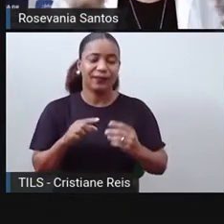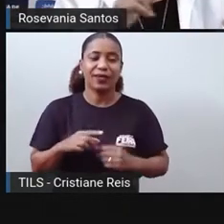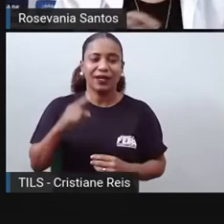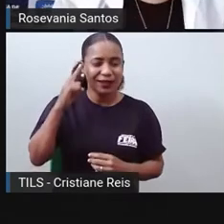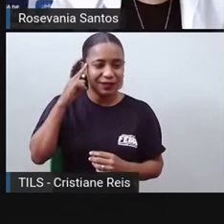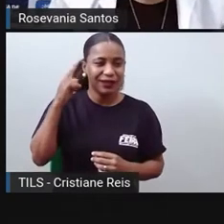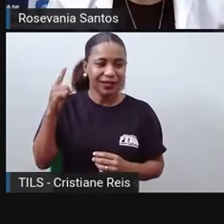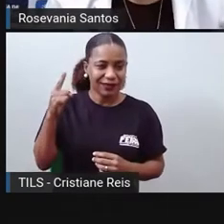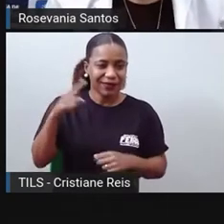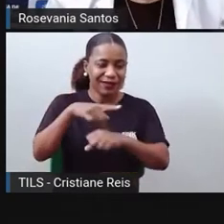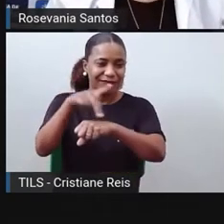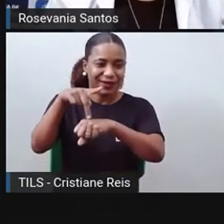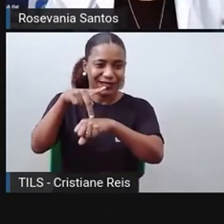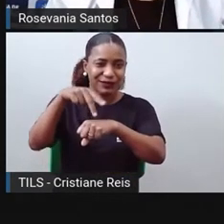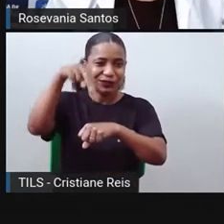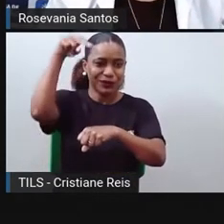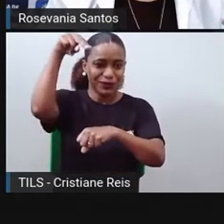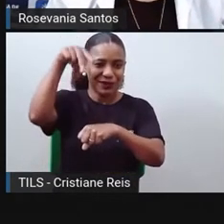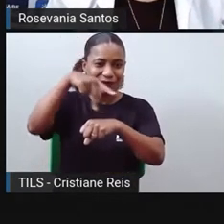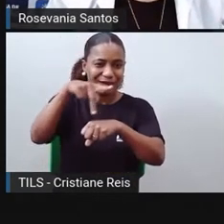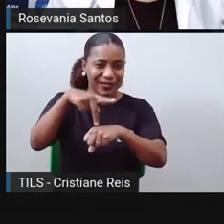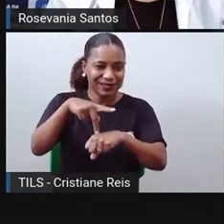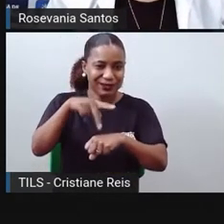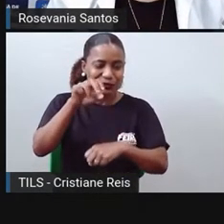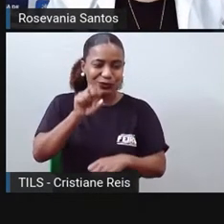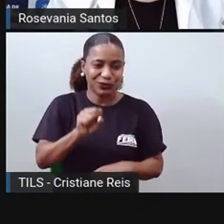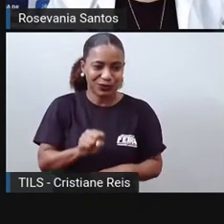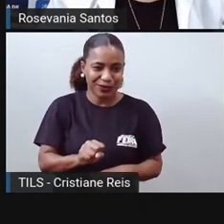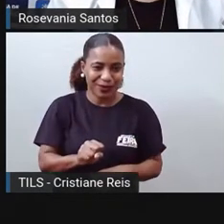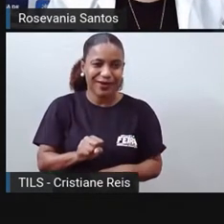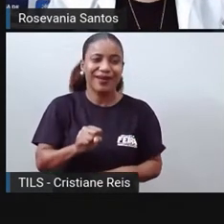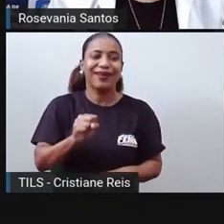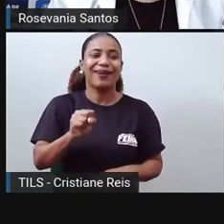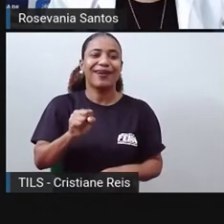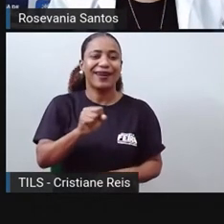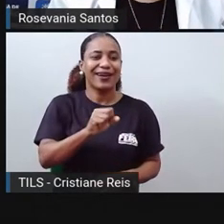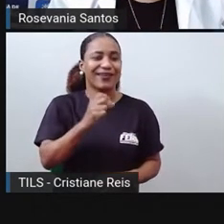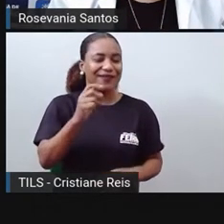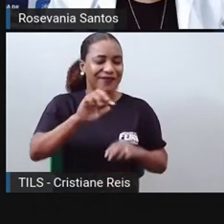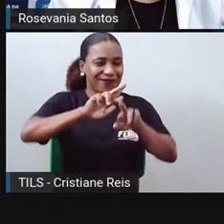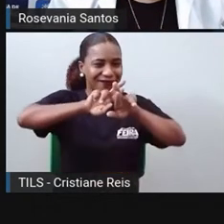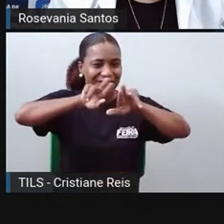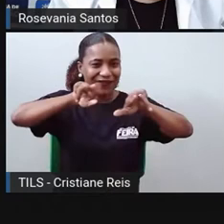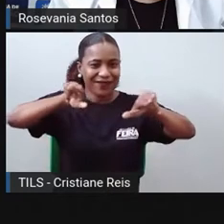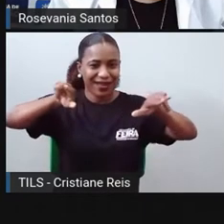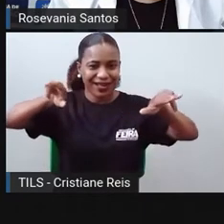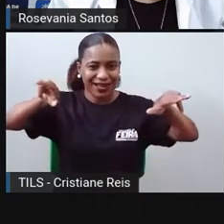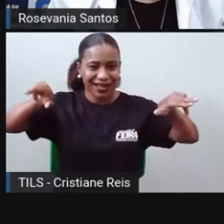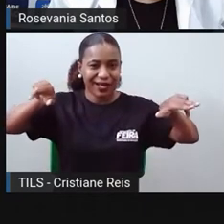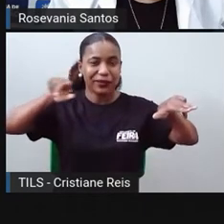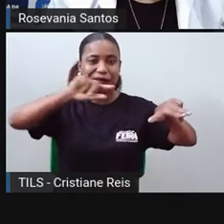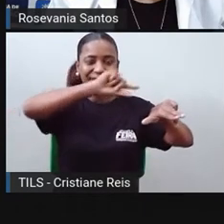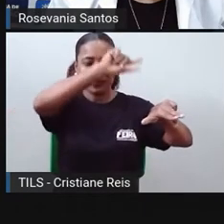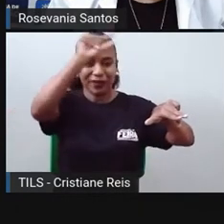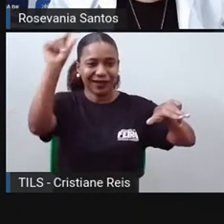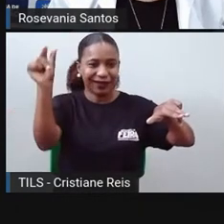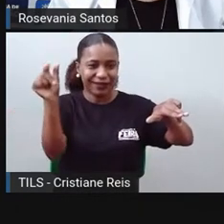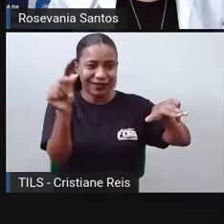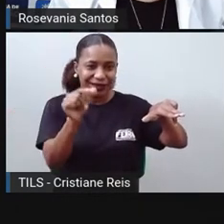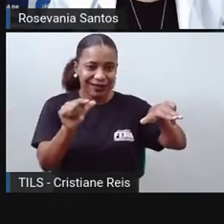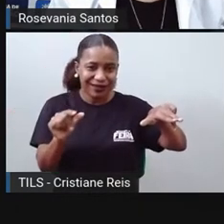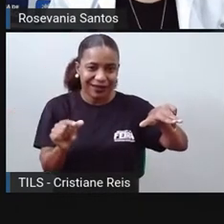do norte, países do sul, aí vem aquela linha toda que faz essa curva enorme